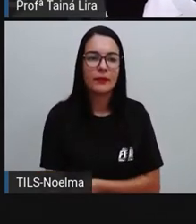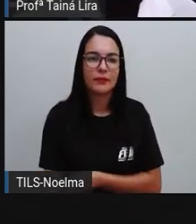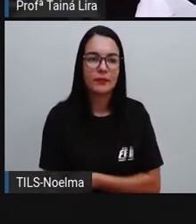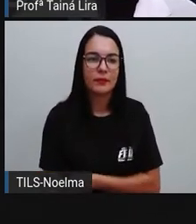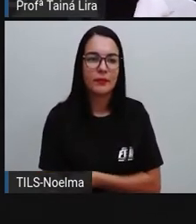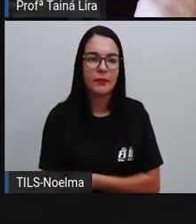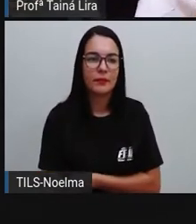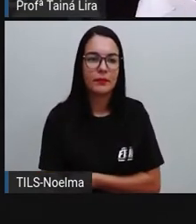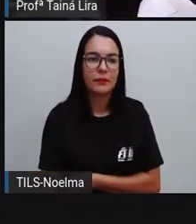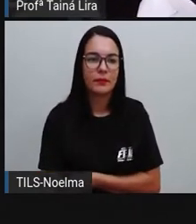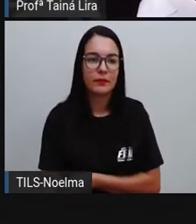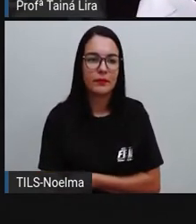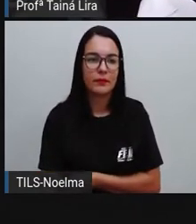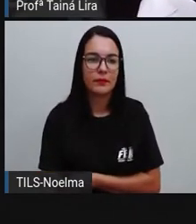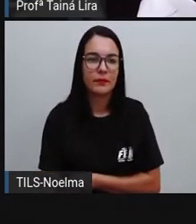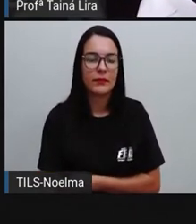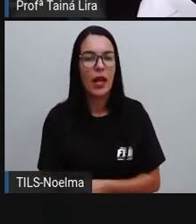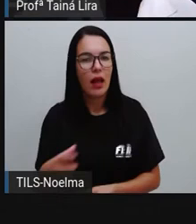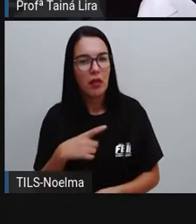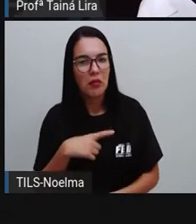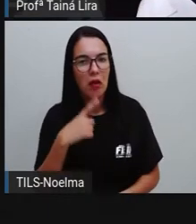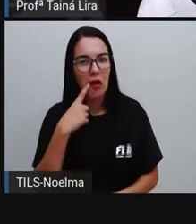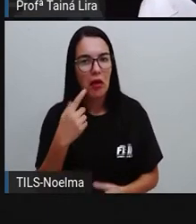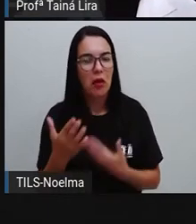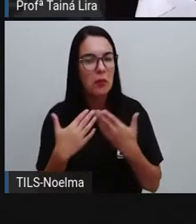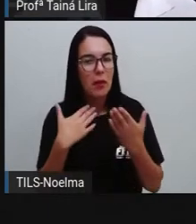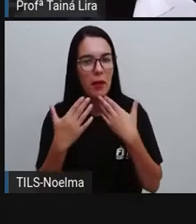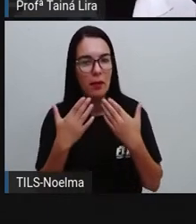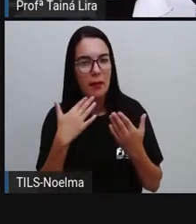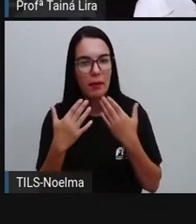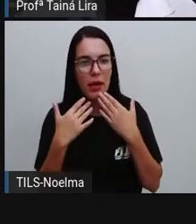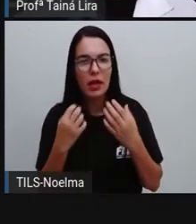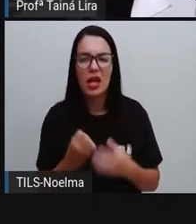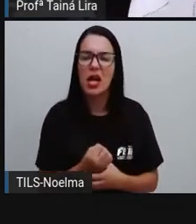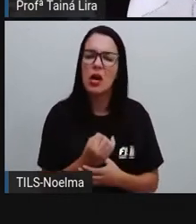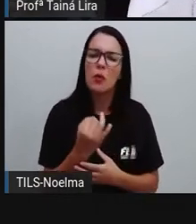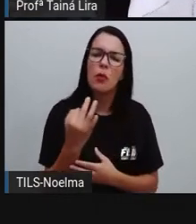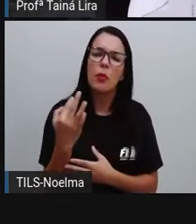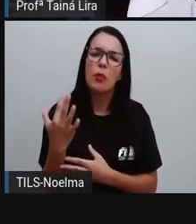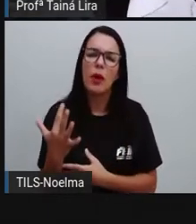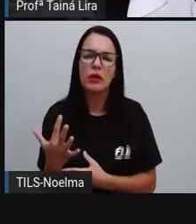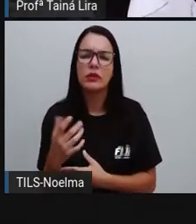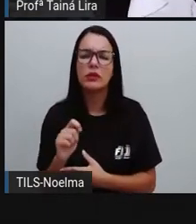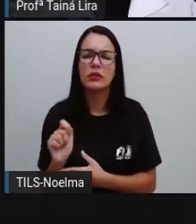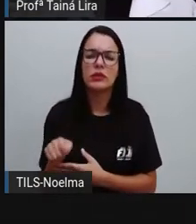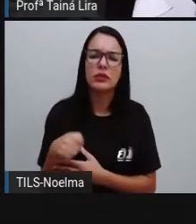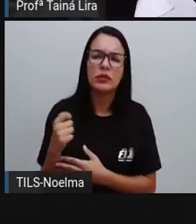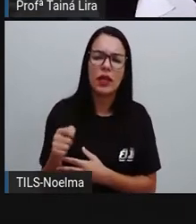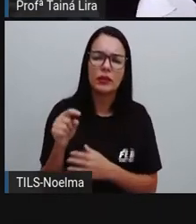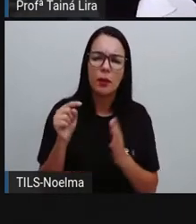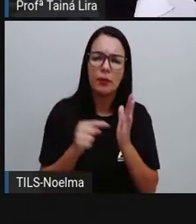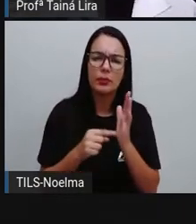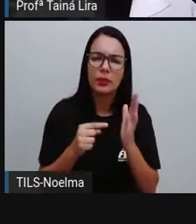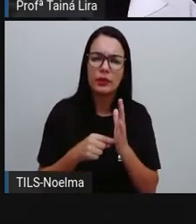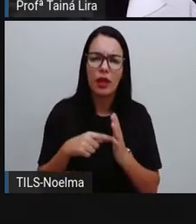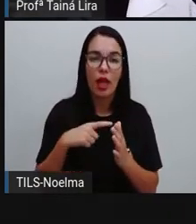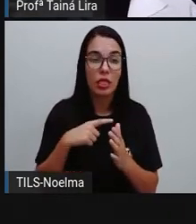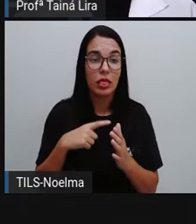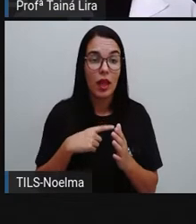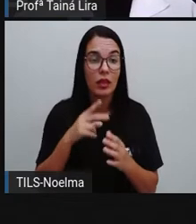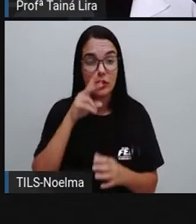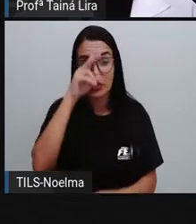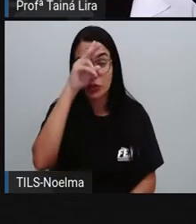sinais de pontuação apareceram aí nessas histórias? Nós vimos aí bastante aí o uso, né? Tanto da